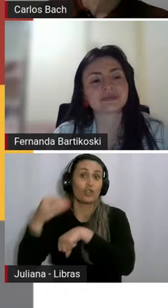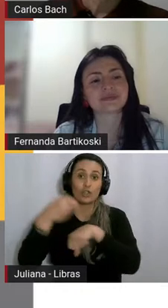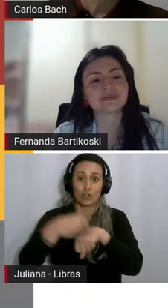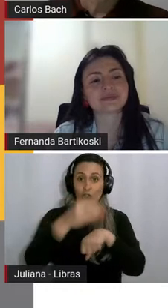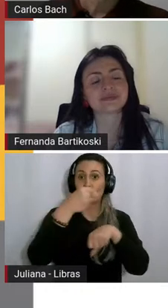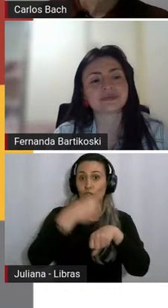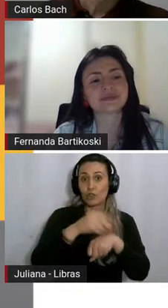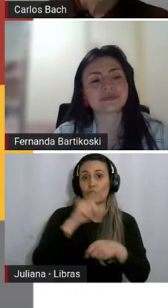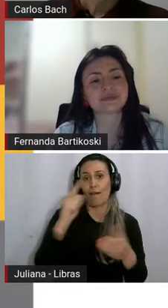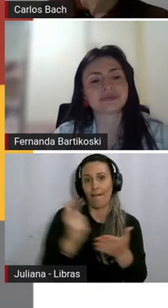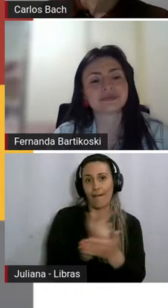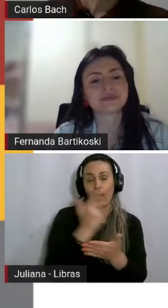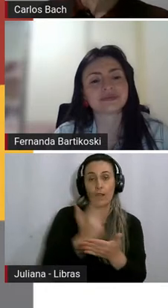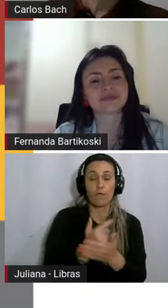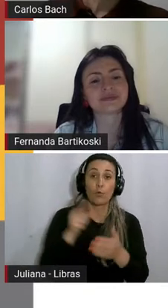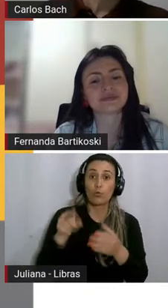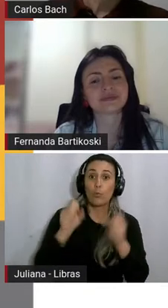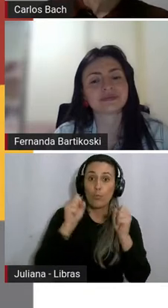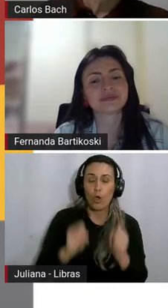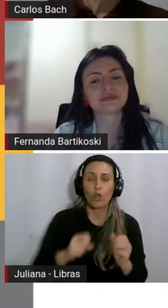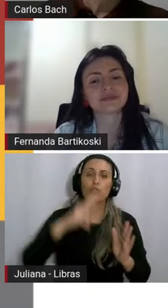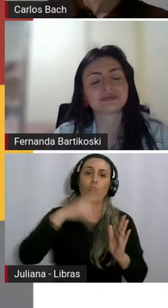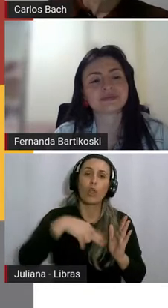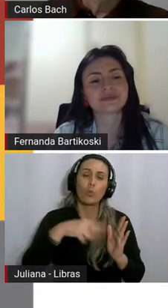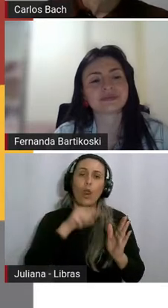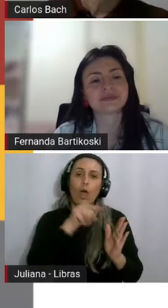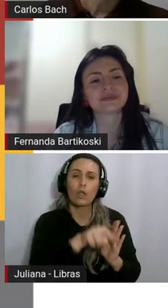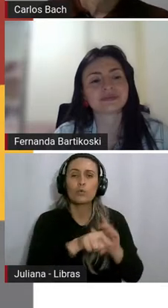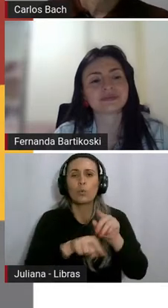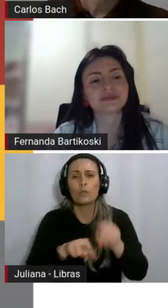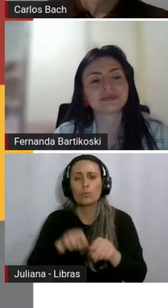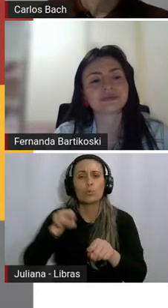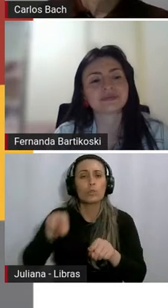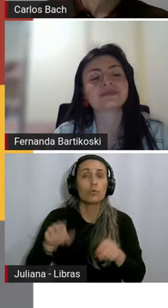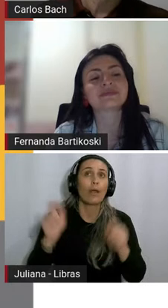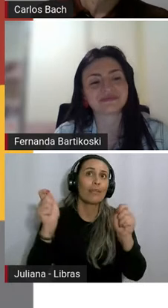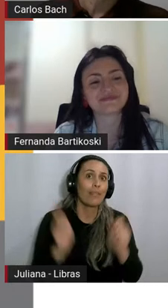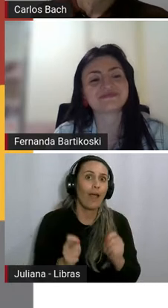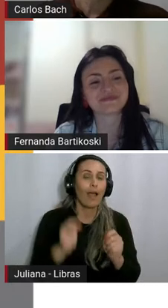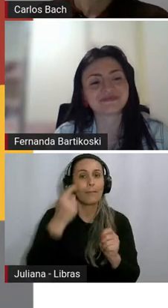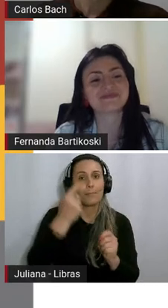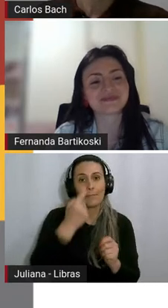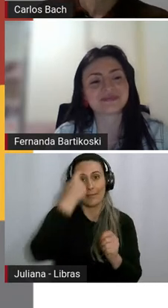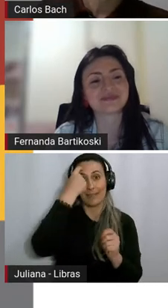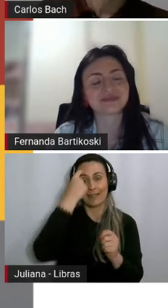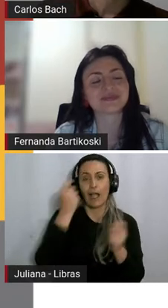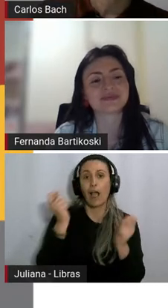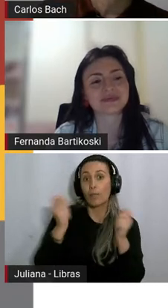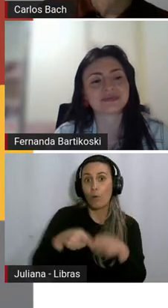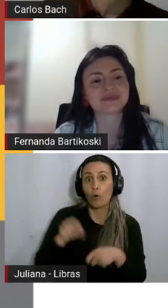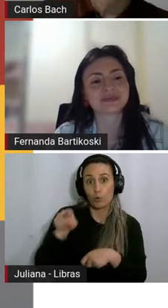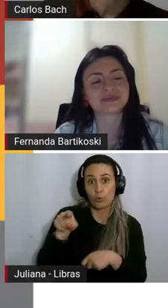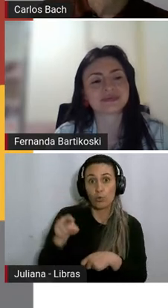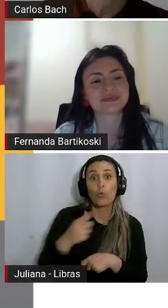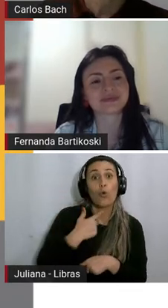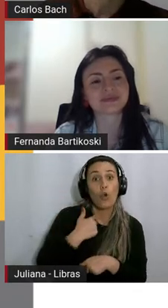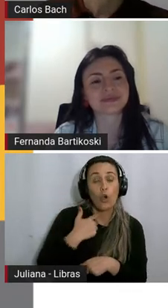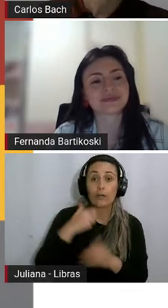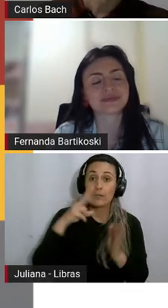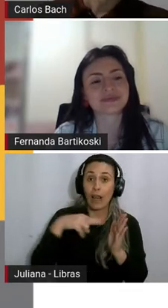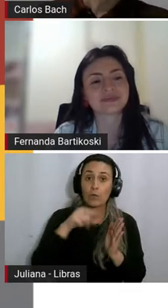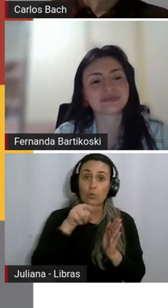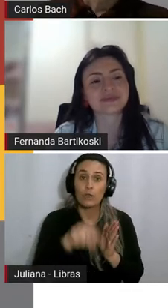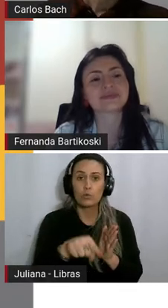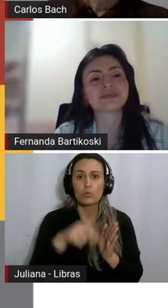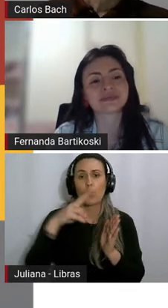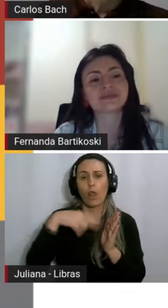de que tem que ler isso, mas indicar na possibilidade de... Tu podes ler esse, tu podes ler aquele, tu podes ler outro,